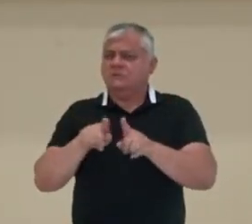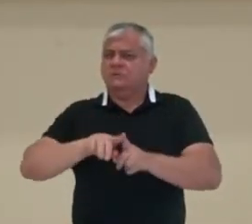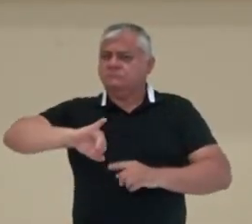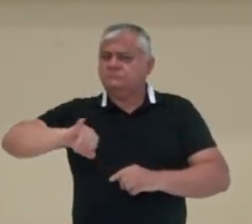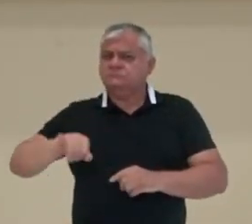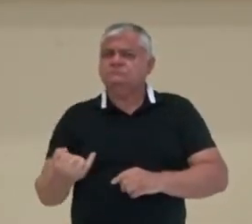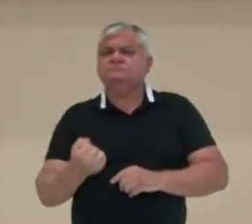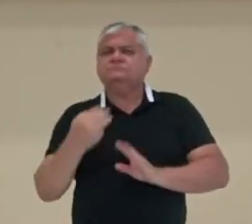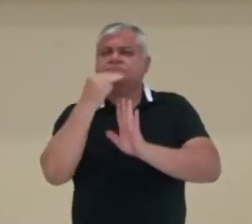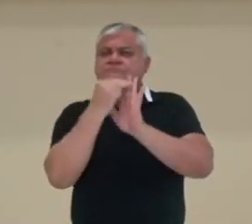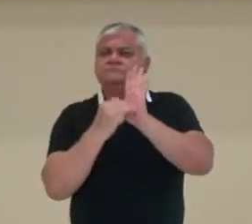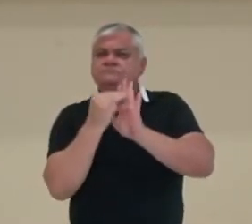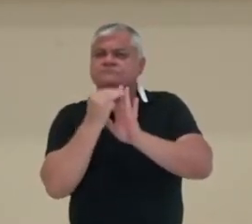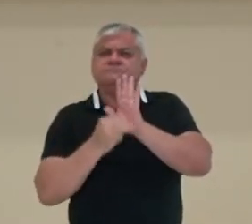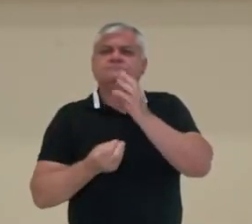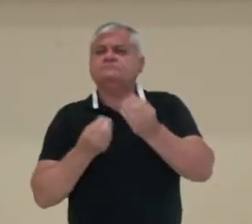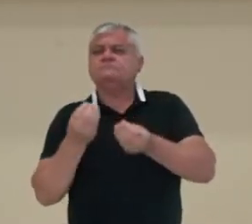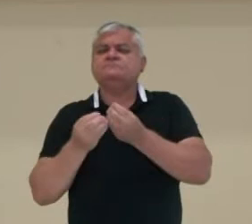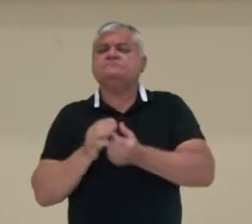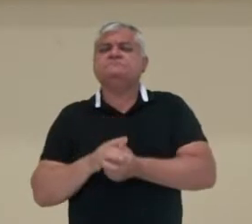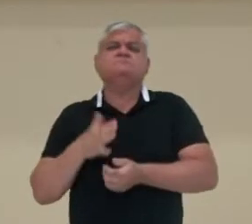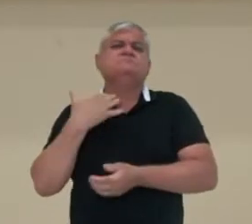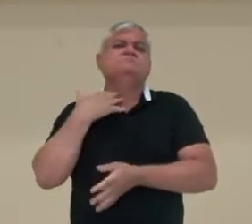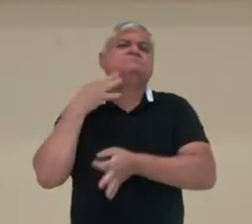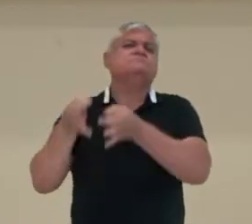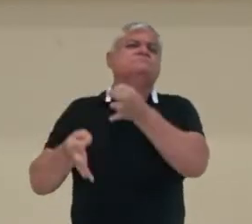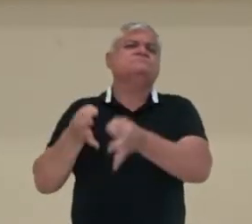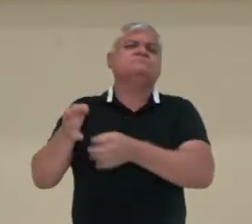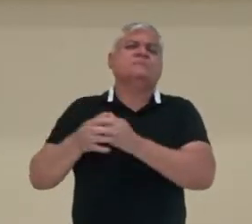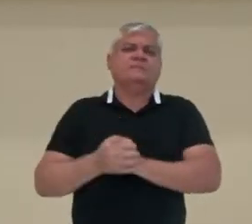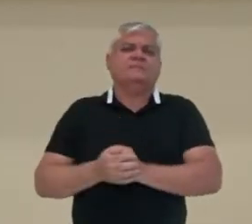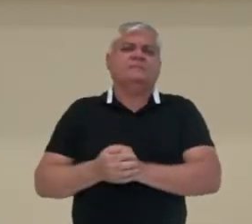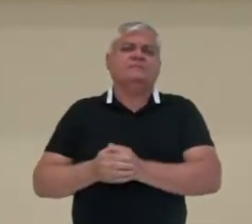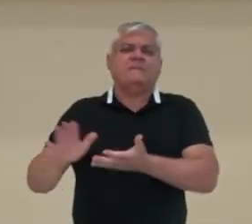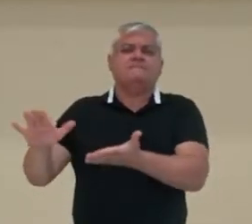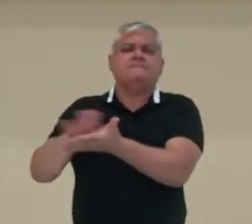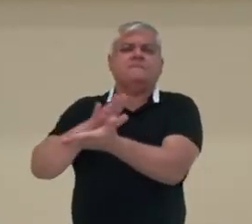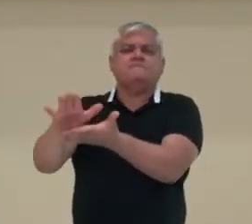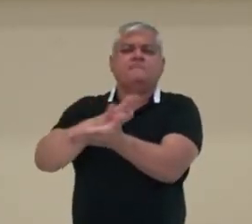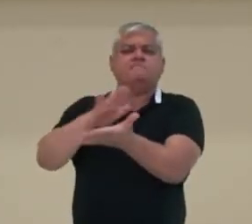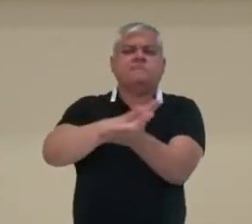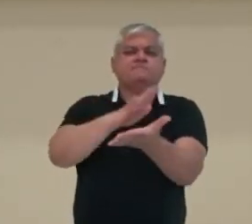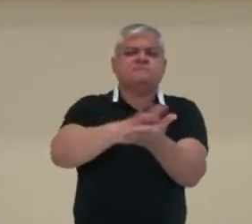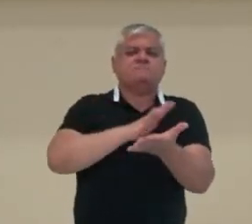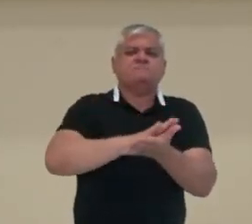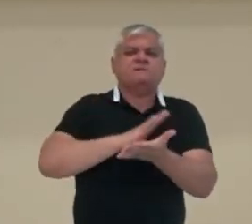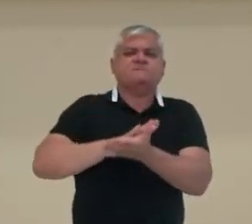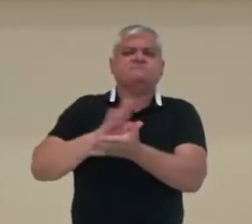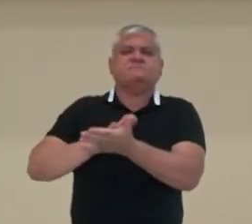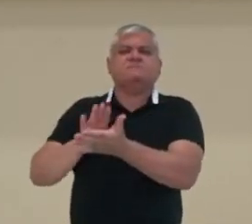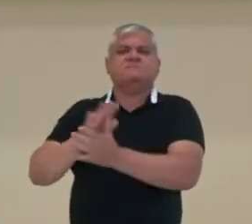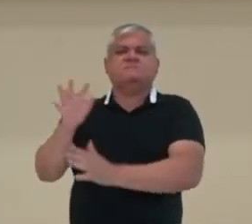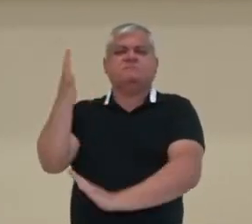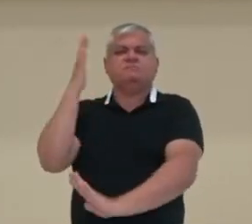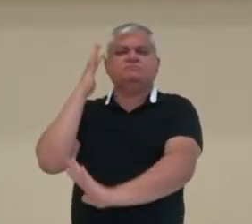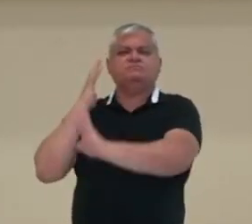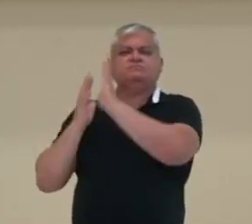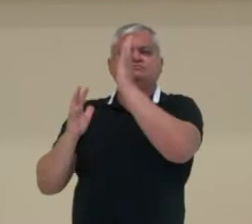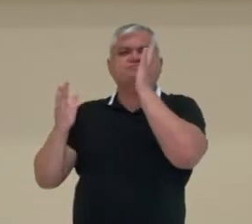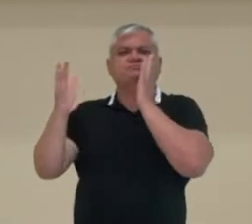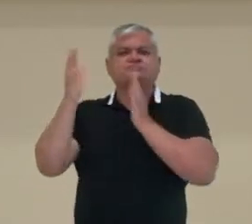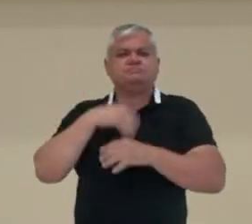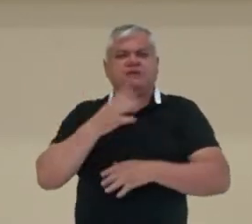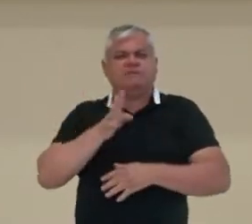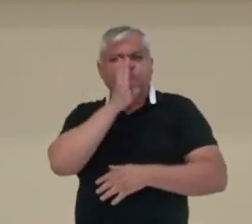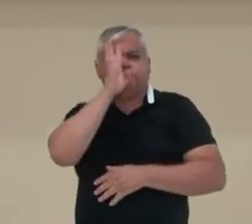método para justificar, inclusive, desmatamentos em larga escala, extremamente agressiva.